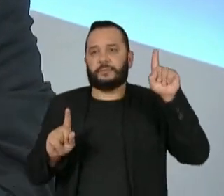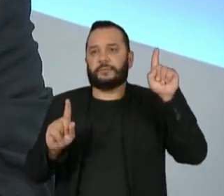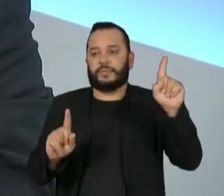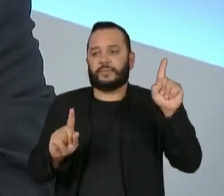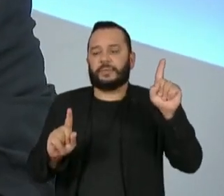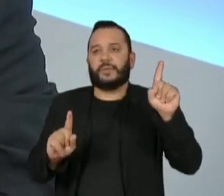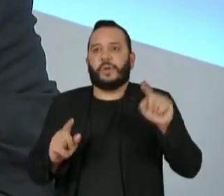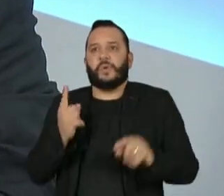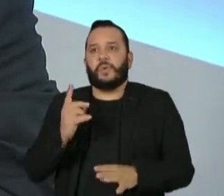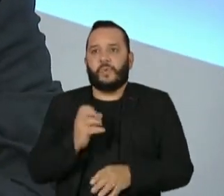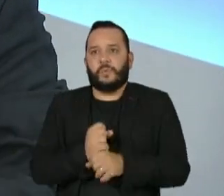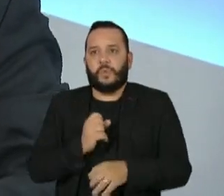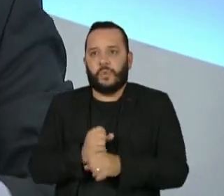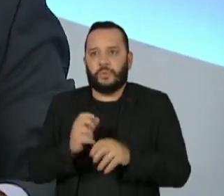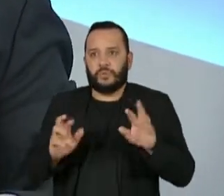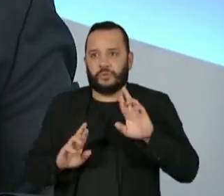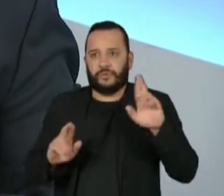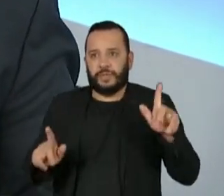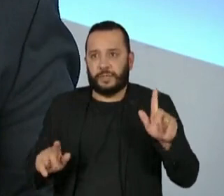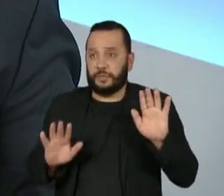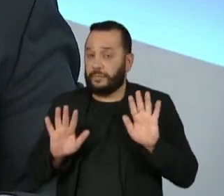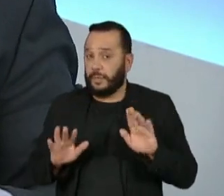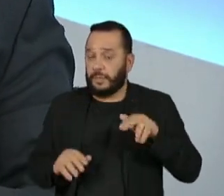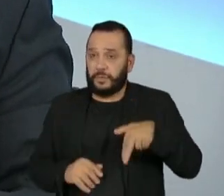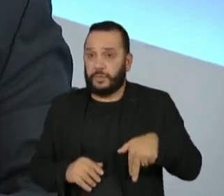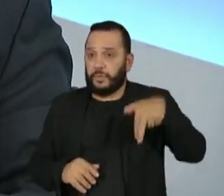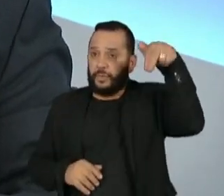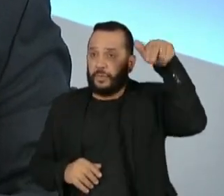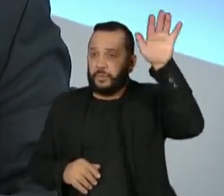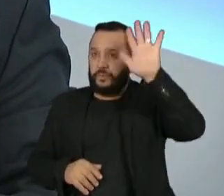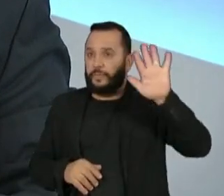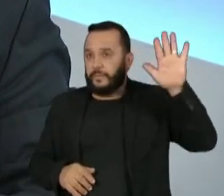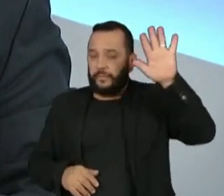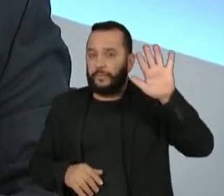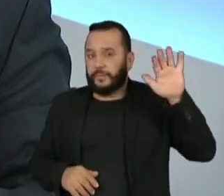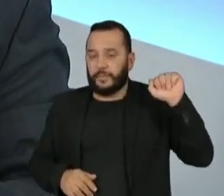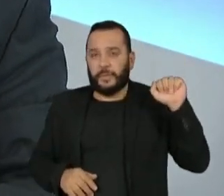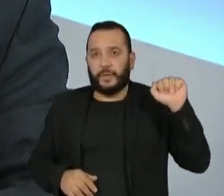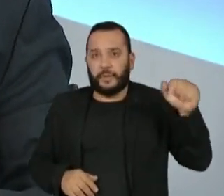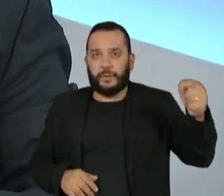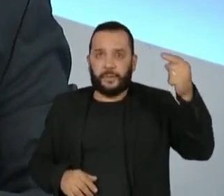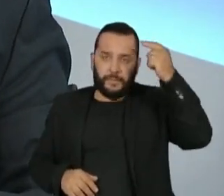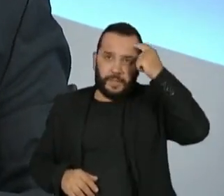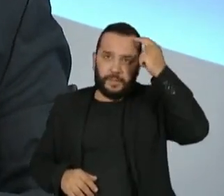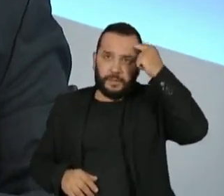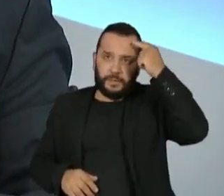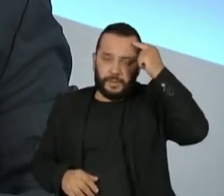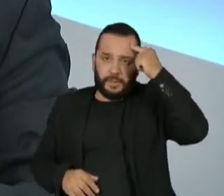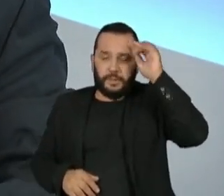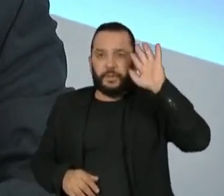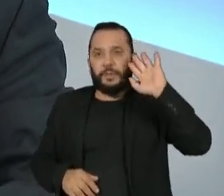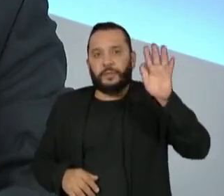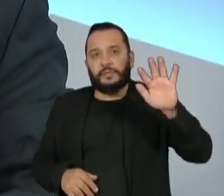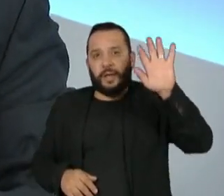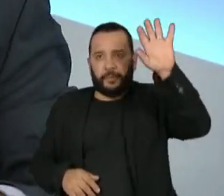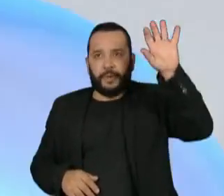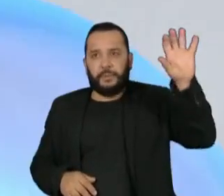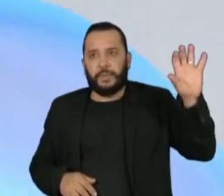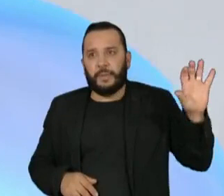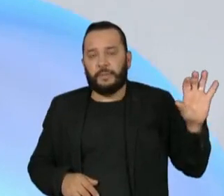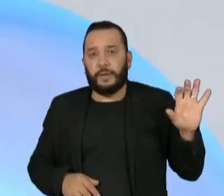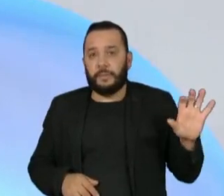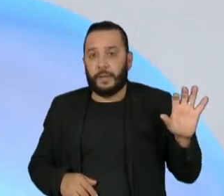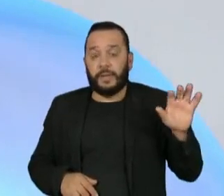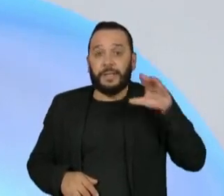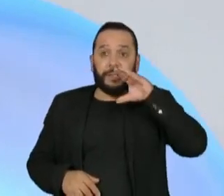percentual atrás. Agora, no Nordeste, pensando nos estados do Nordeste, o Ciro ganhou em